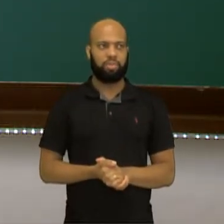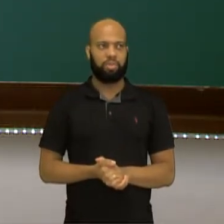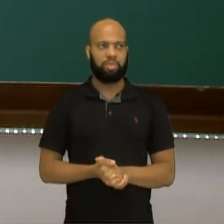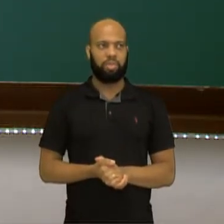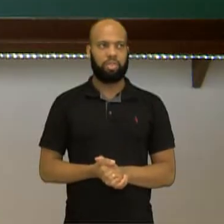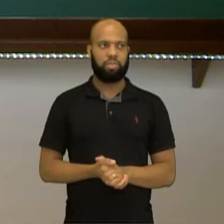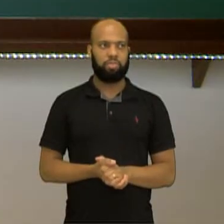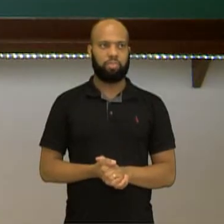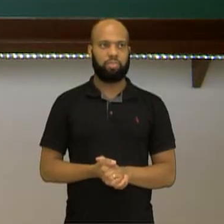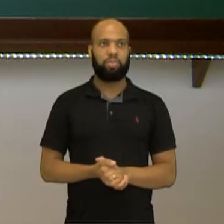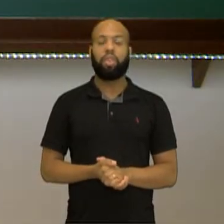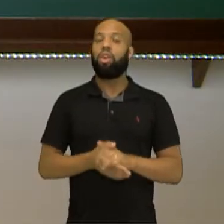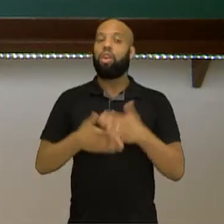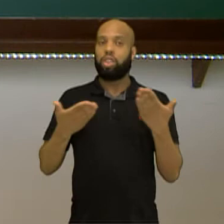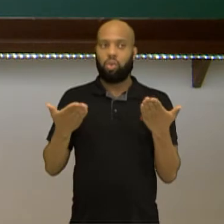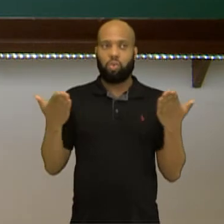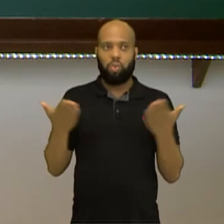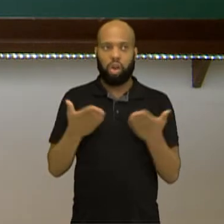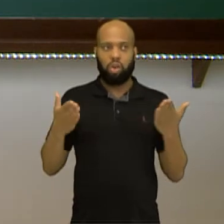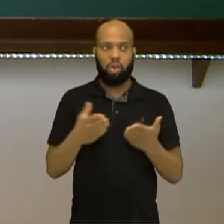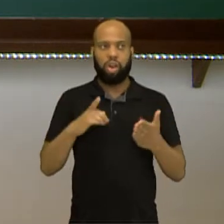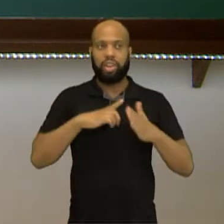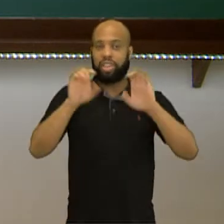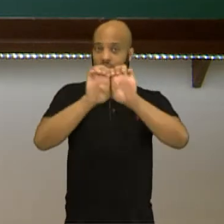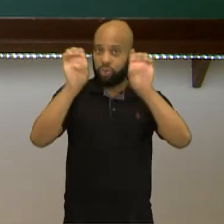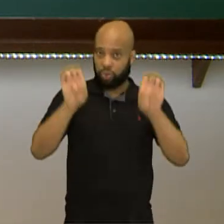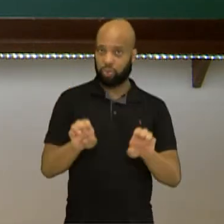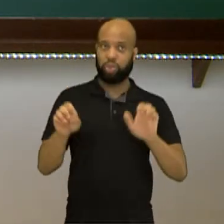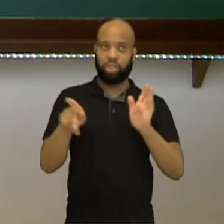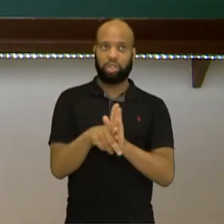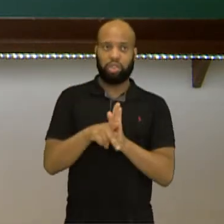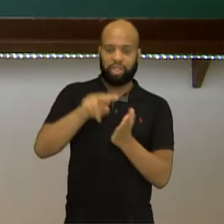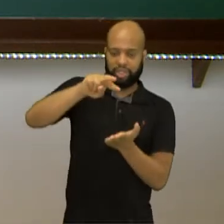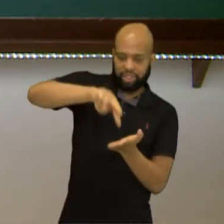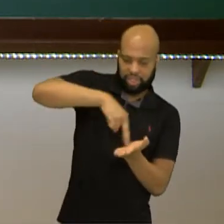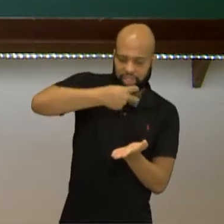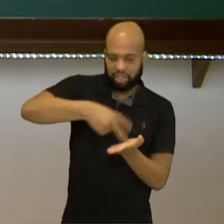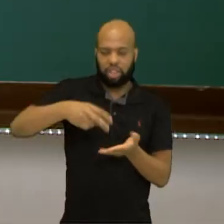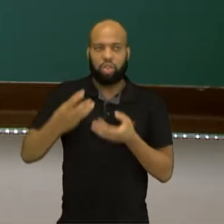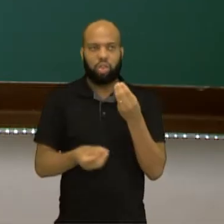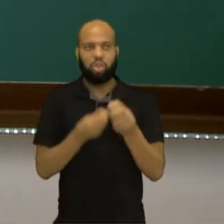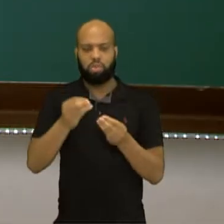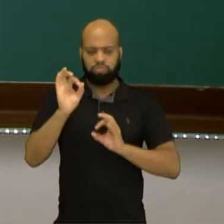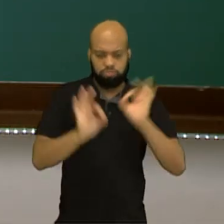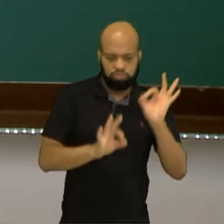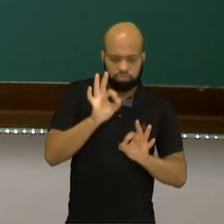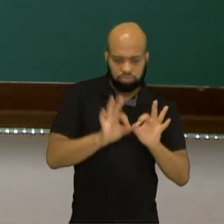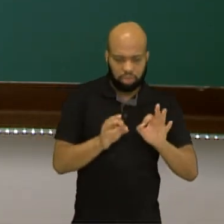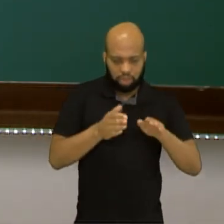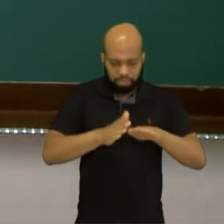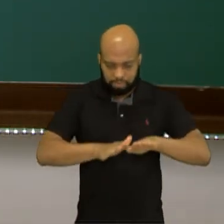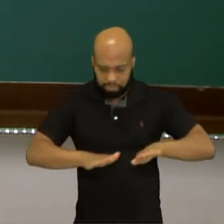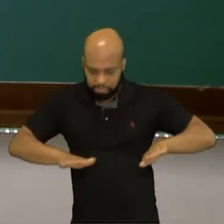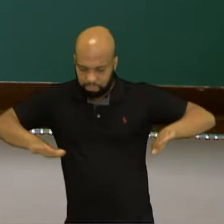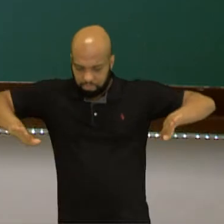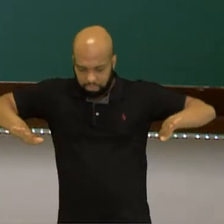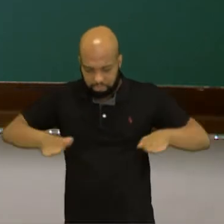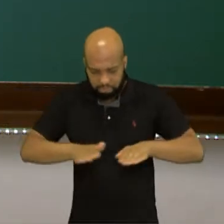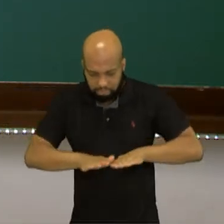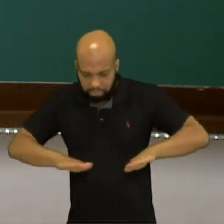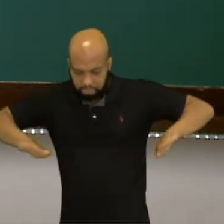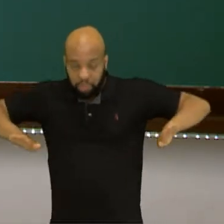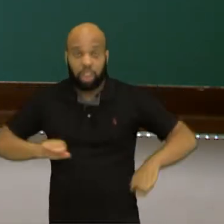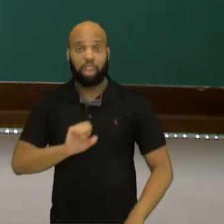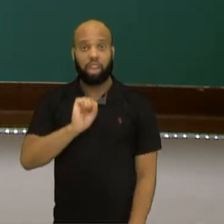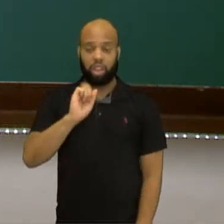Aqui as partes de um skate, então como o skate ele é dividido para a gente conhecer um pouquinho as suas partes. Então vamos lá. A gente tem aqui em